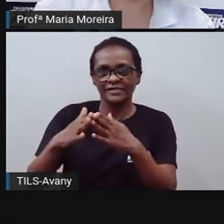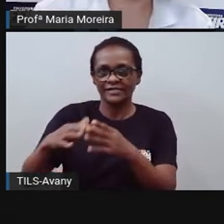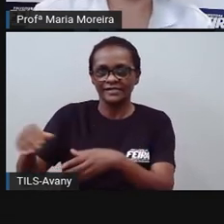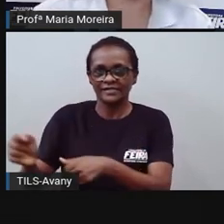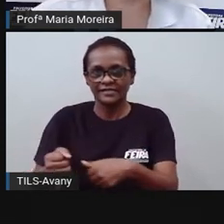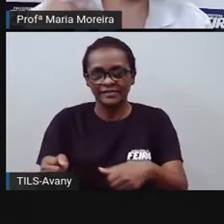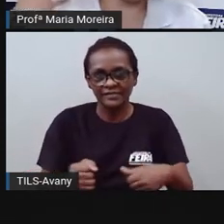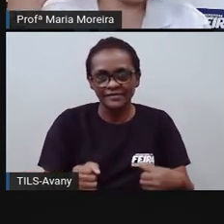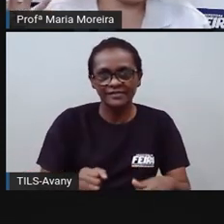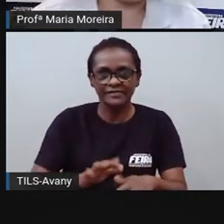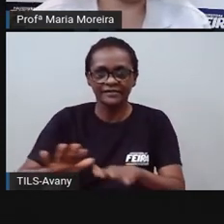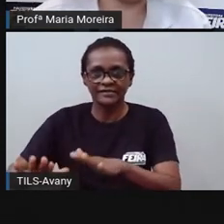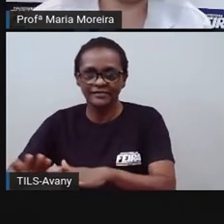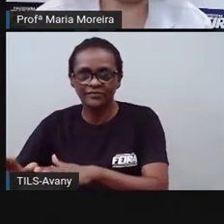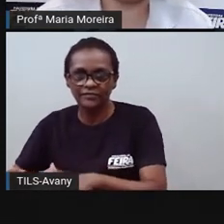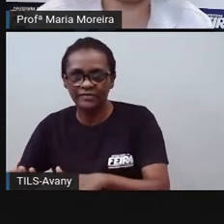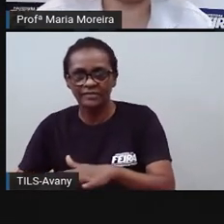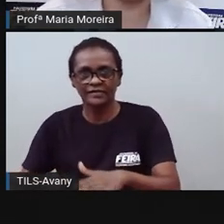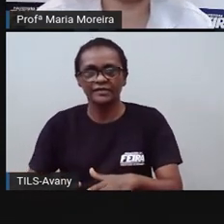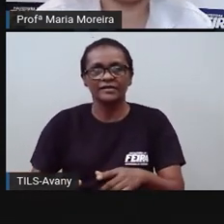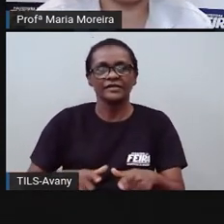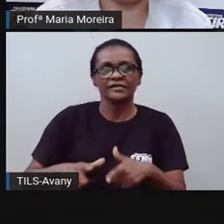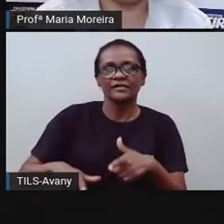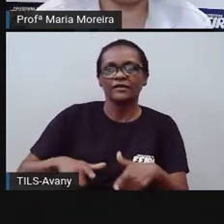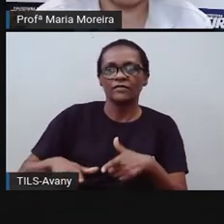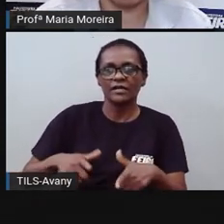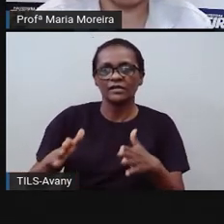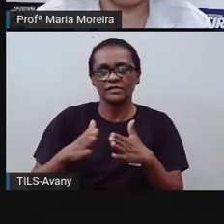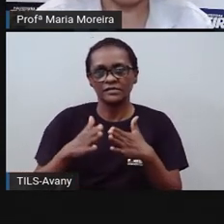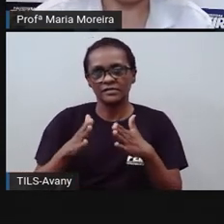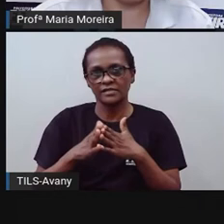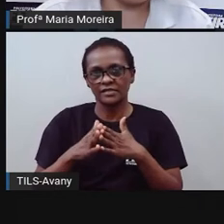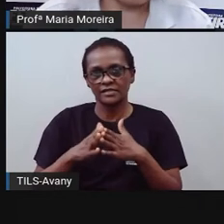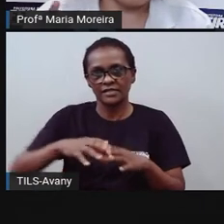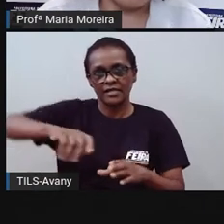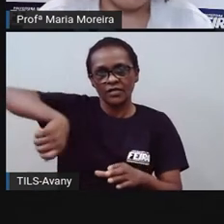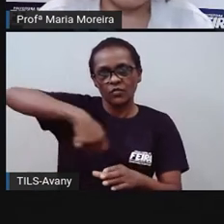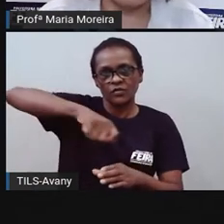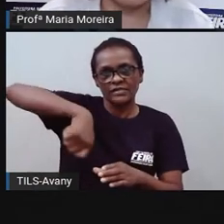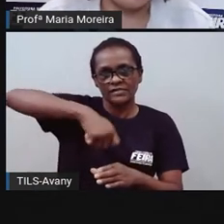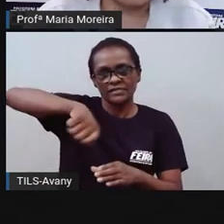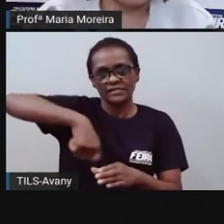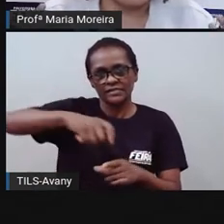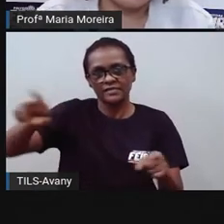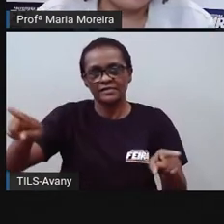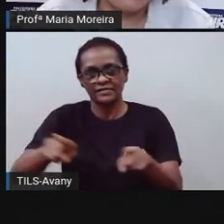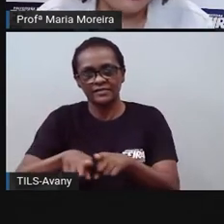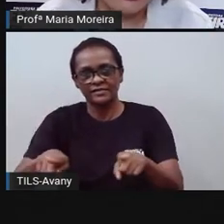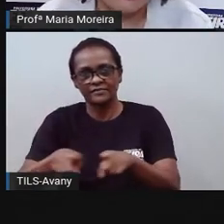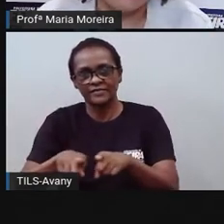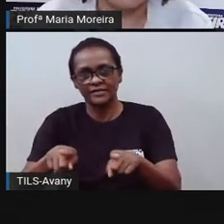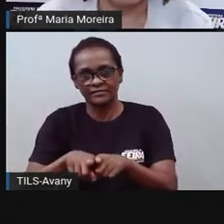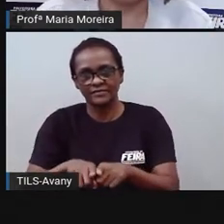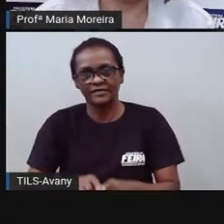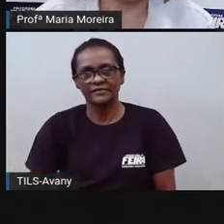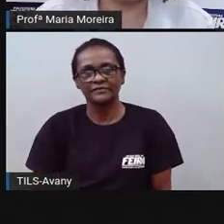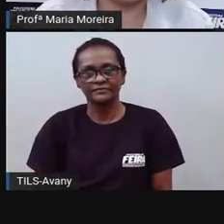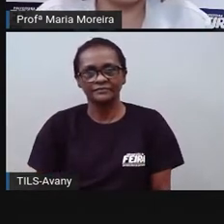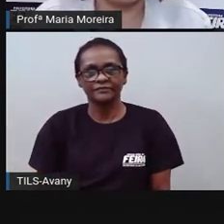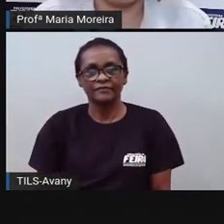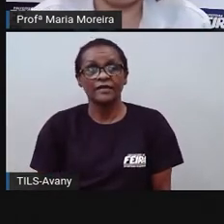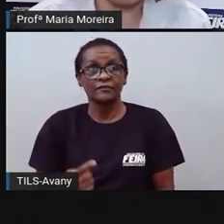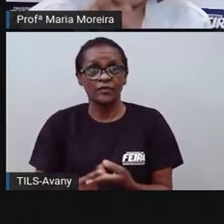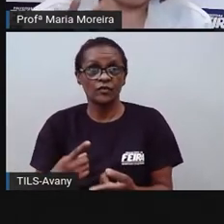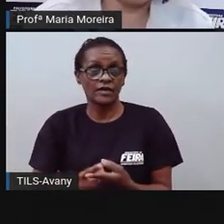elas eram responsáveis também pela cozinha dos engenhos, né, das fazendas, das casas grandes, né, do